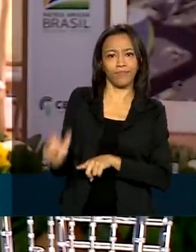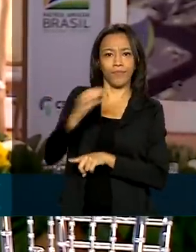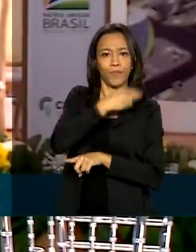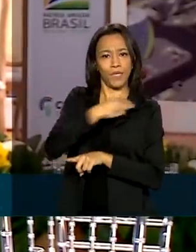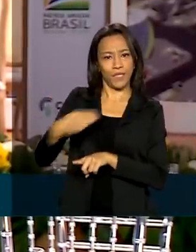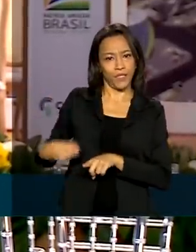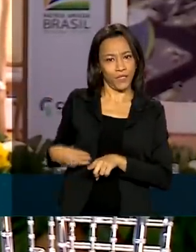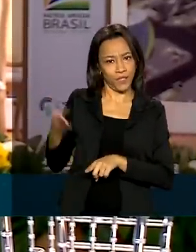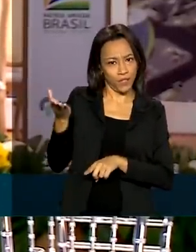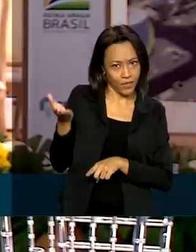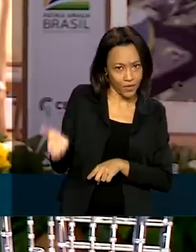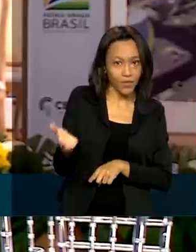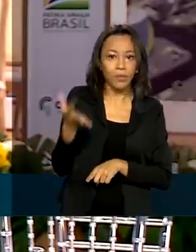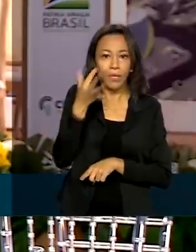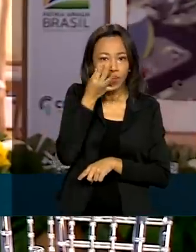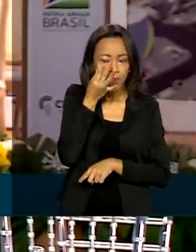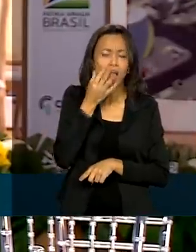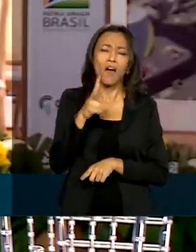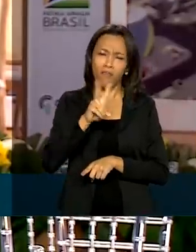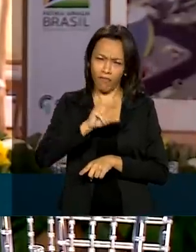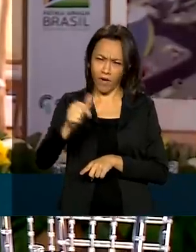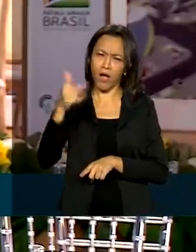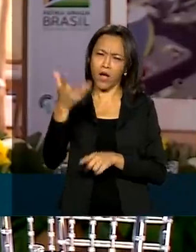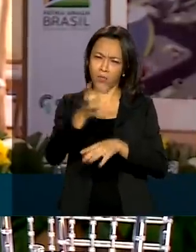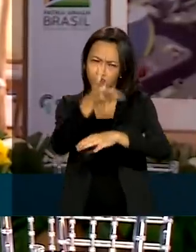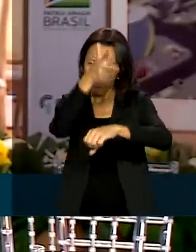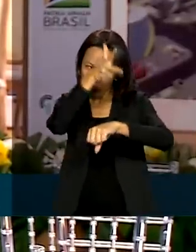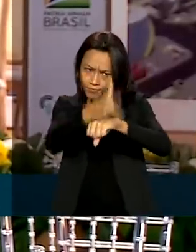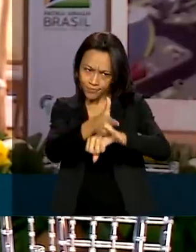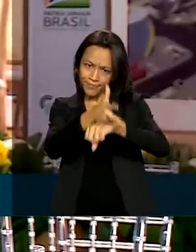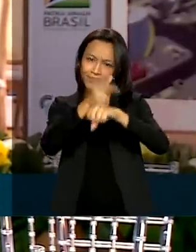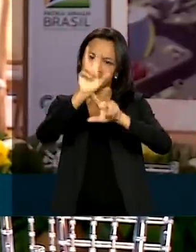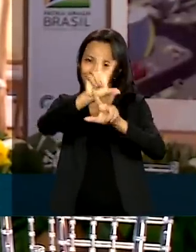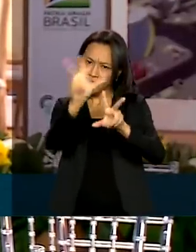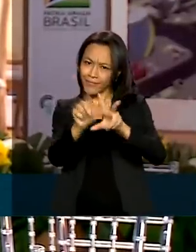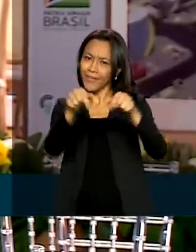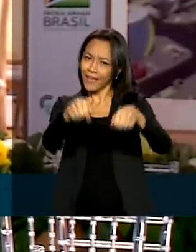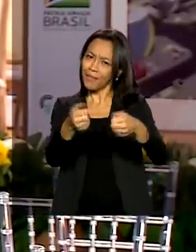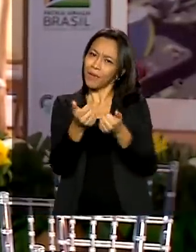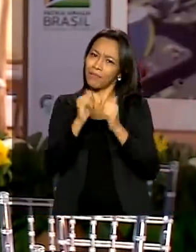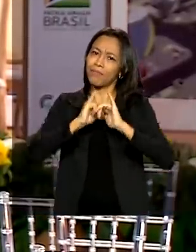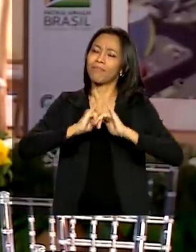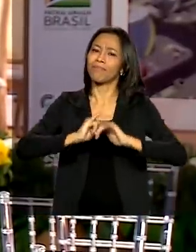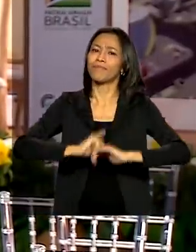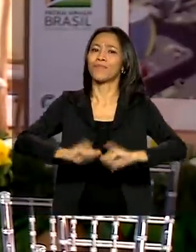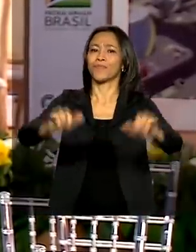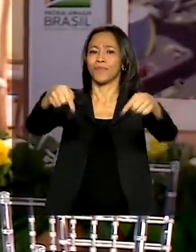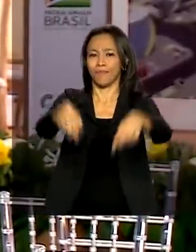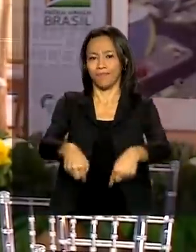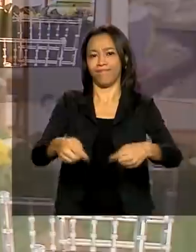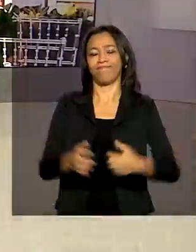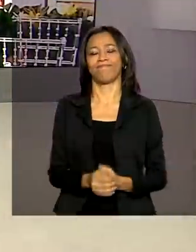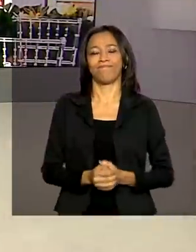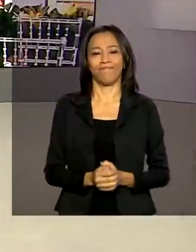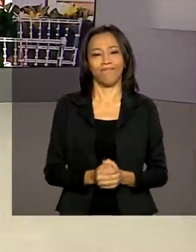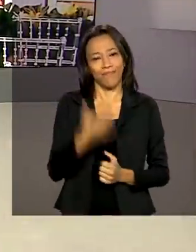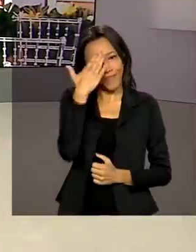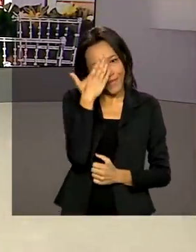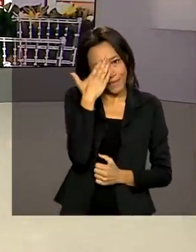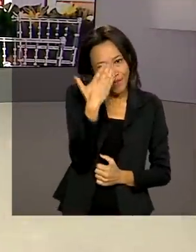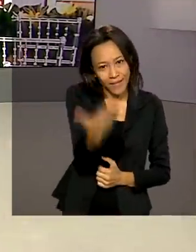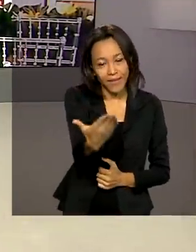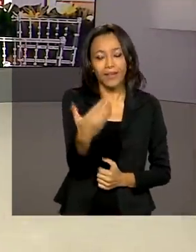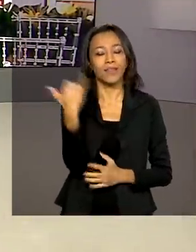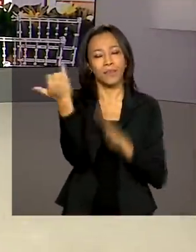Bento Albuquerque, e nós vamos transmitir tudo ao vivo aqui na TV Brasil. Voltamos ao estúdio com você, Renata. Obrigada, Luana, pelas suas